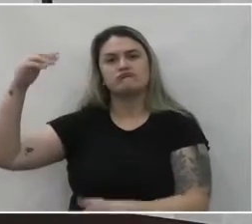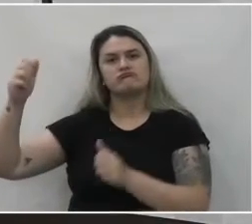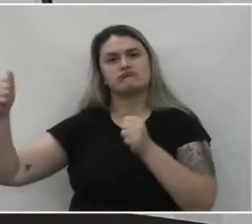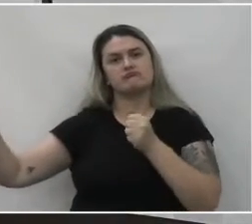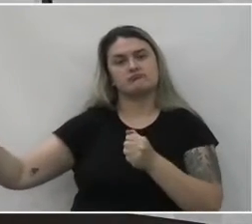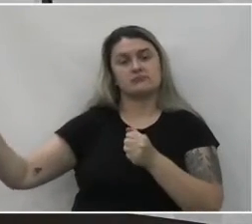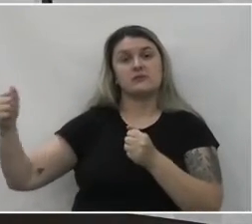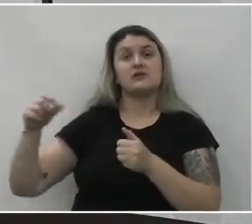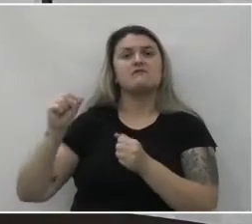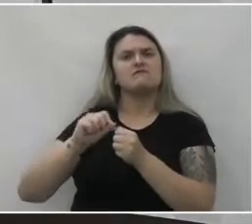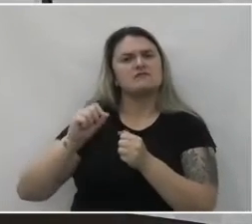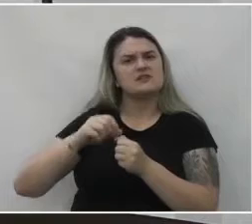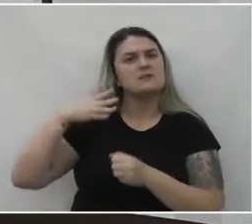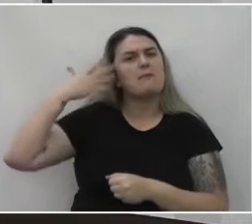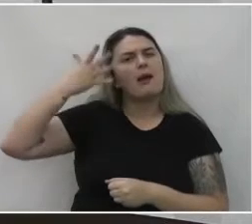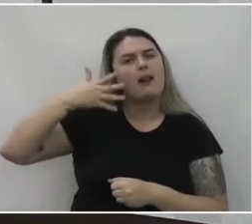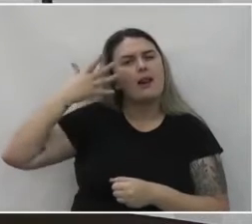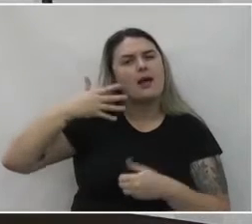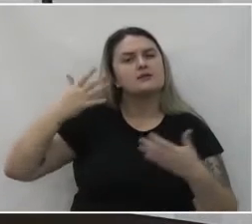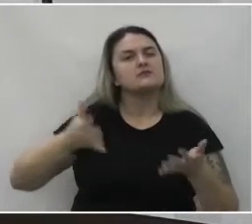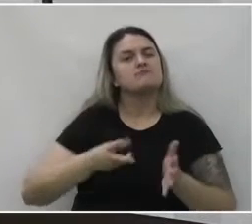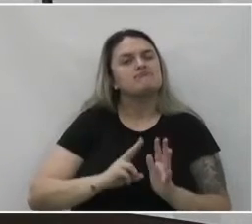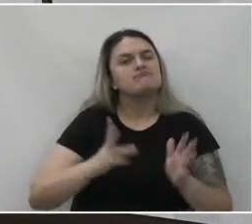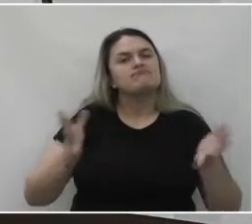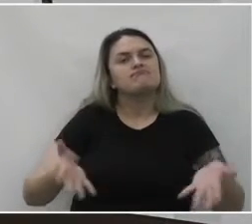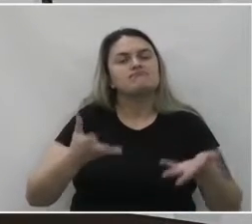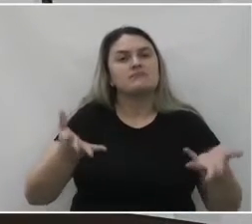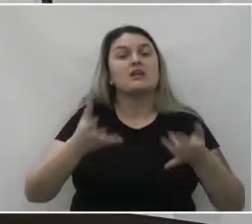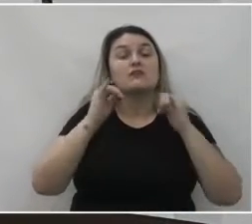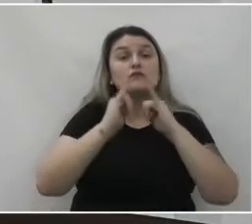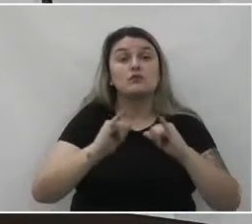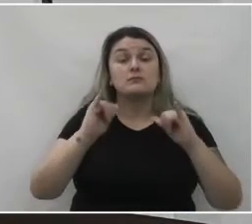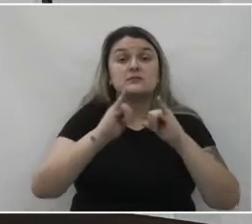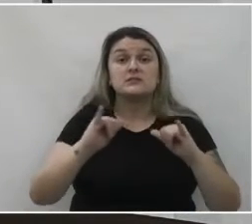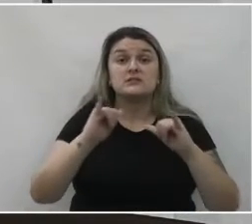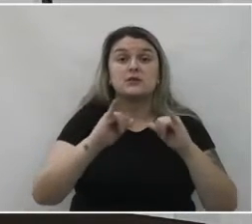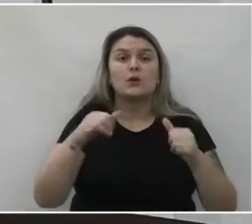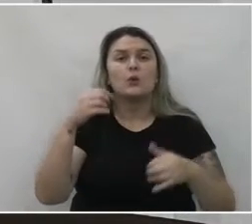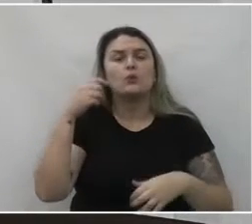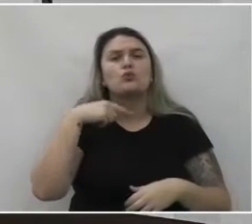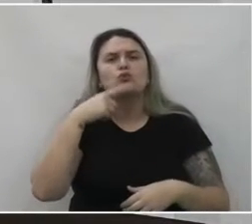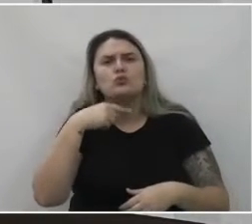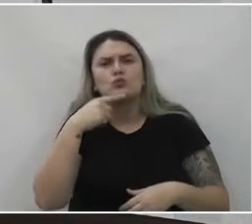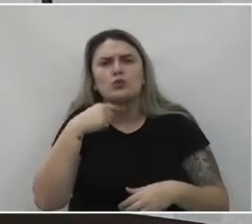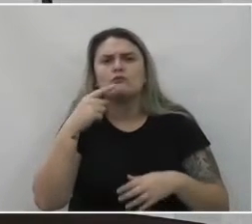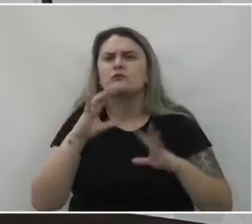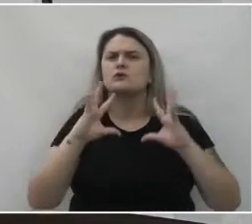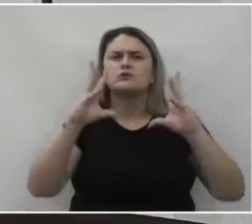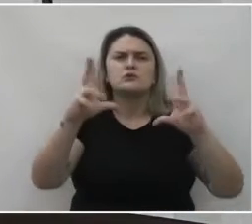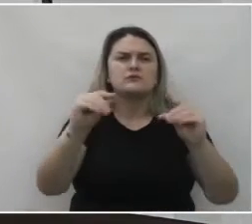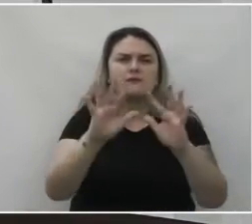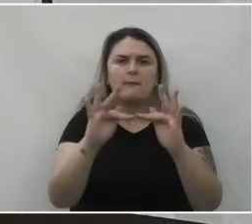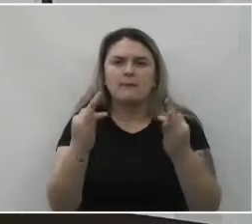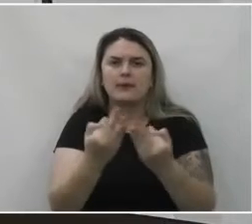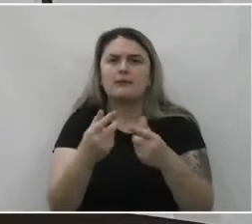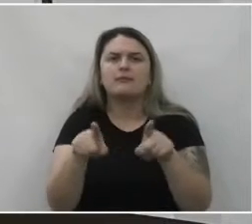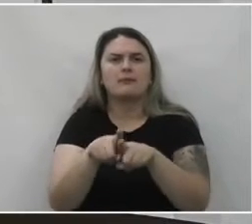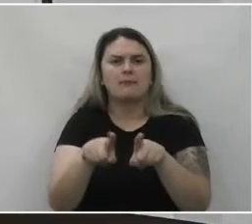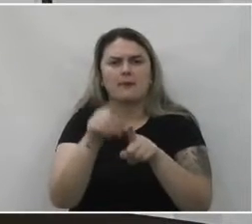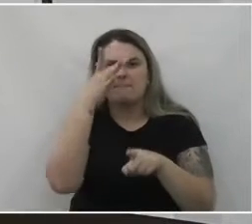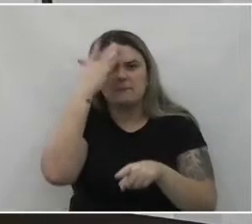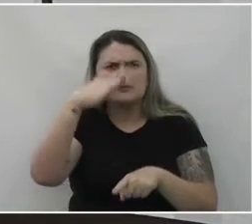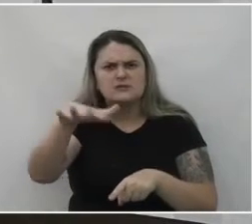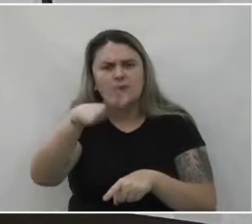palestra de motivação, informação e esclarecimento para pais e familiares e ao público interessado sobre a